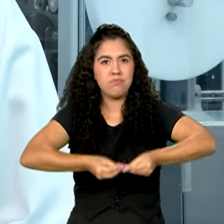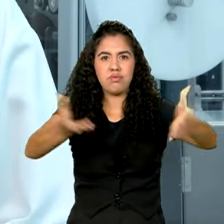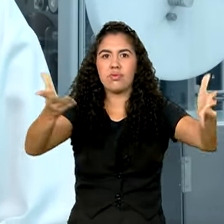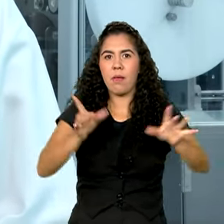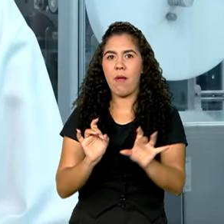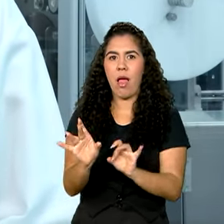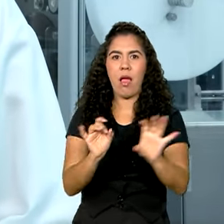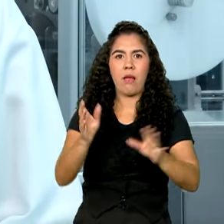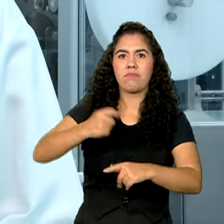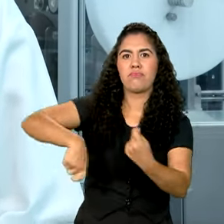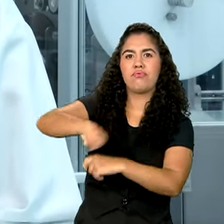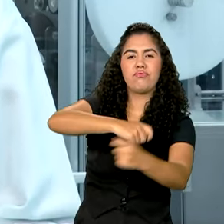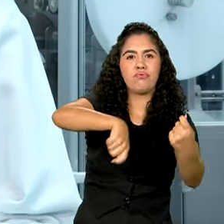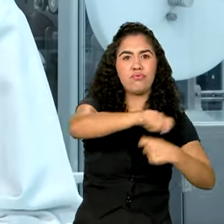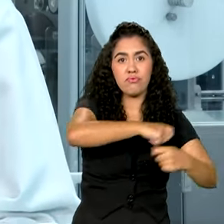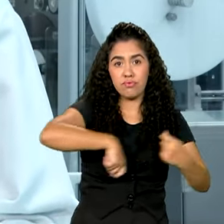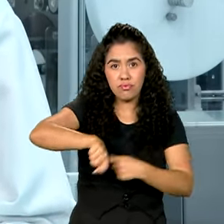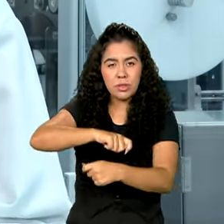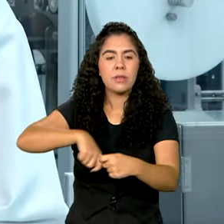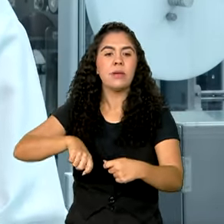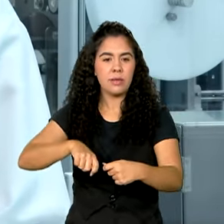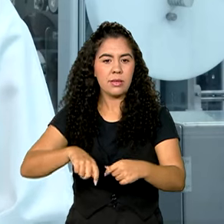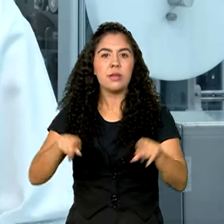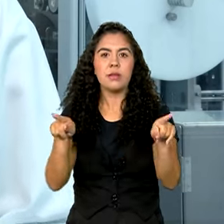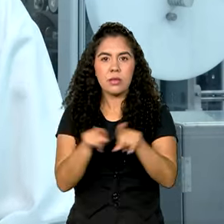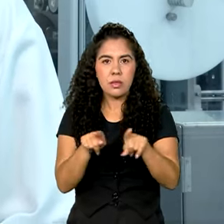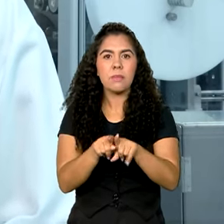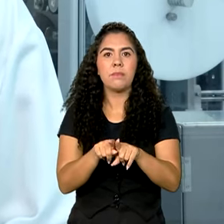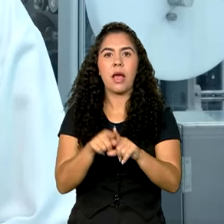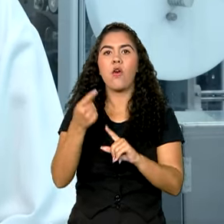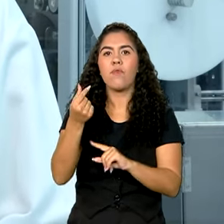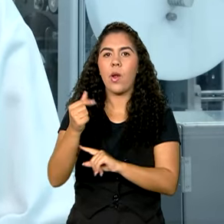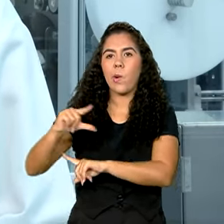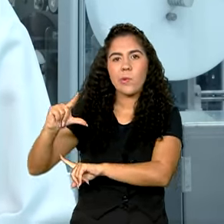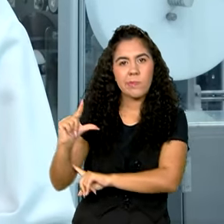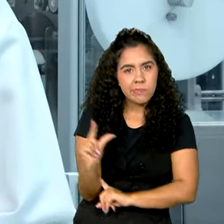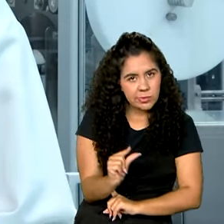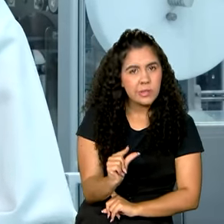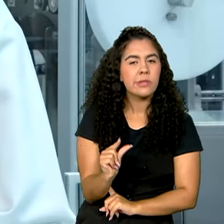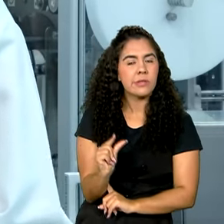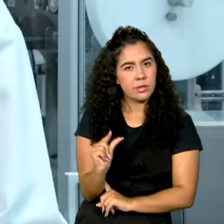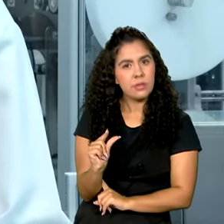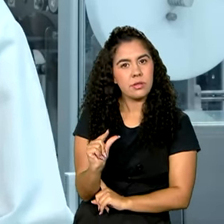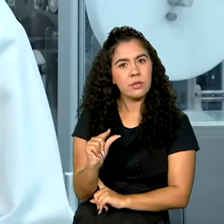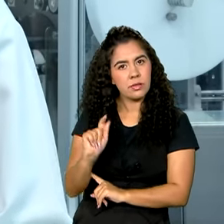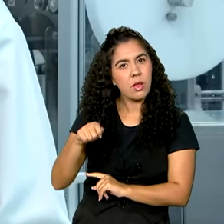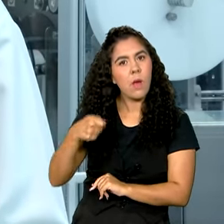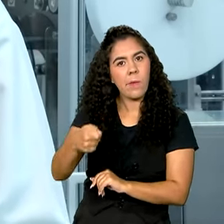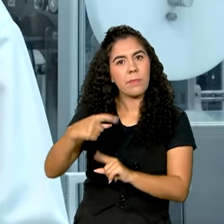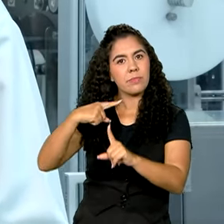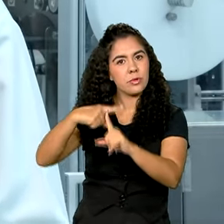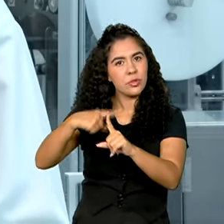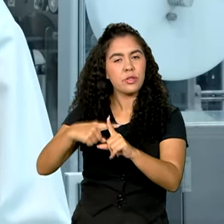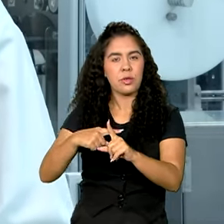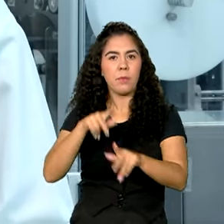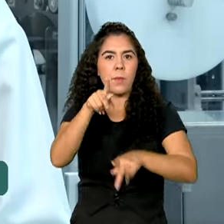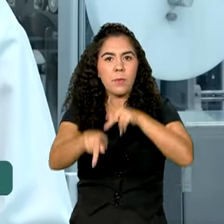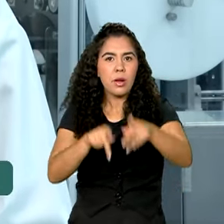uma opção no mercado hoje, que tende à redução do impulso, então isso traz mais acesso para a população